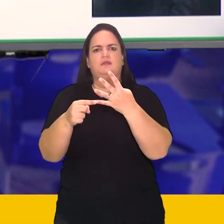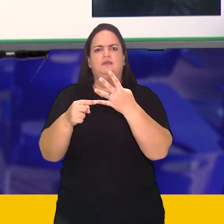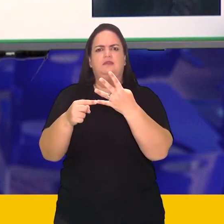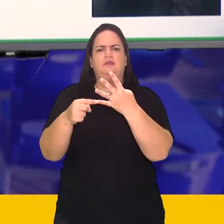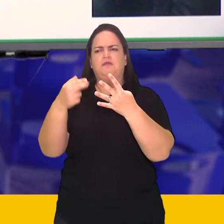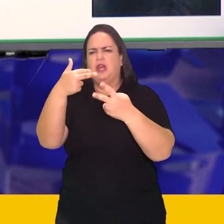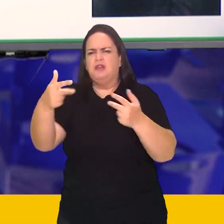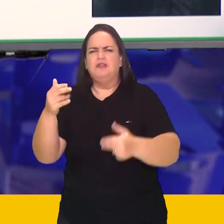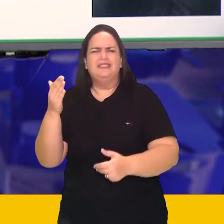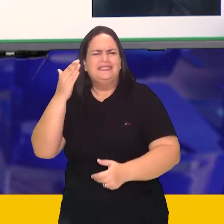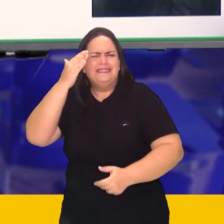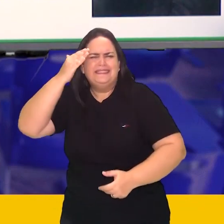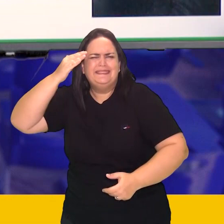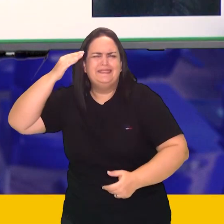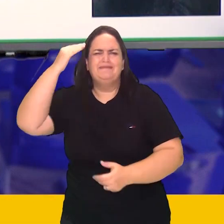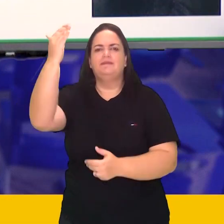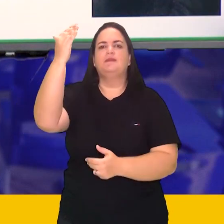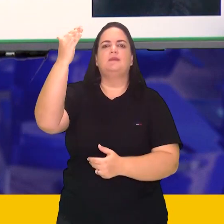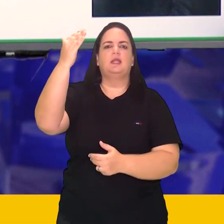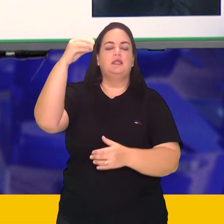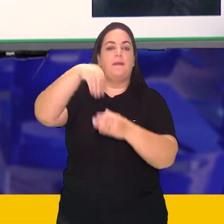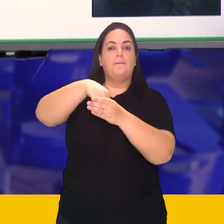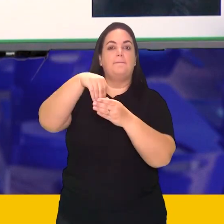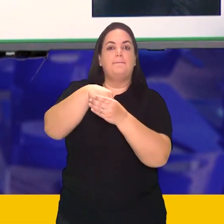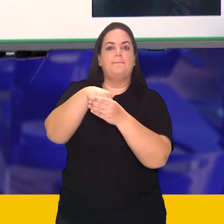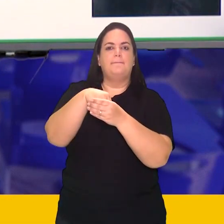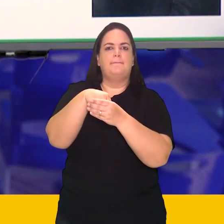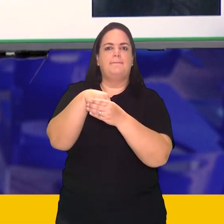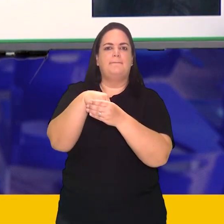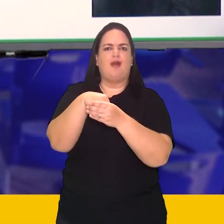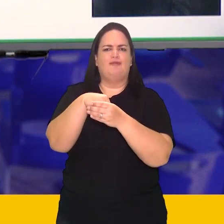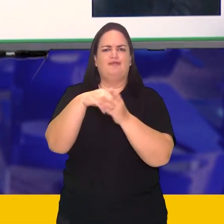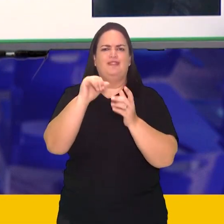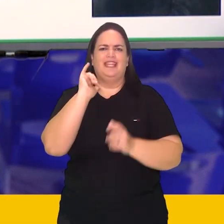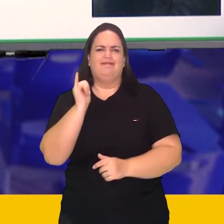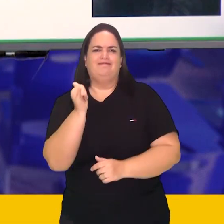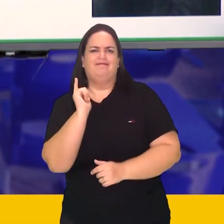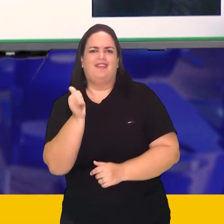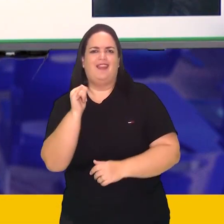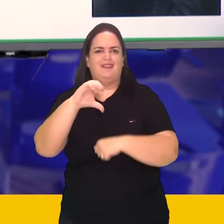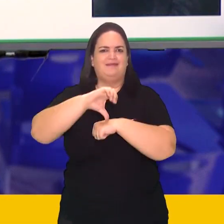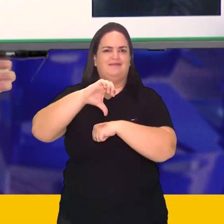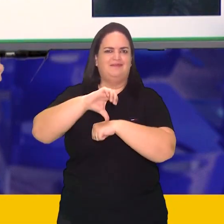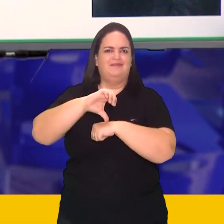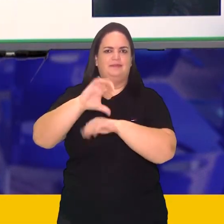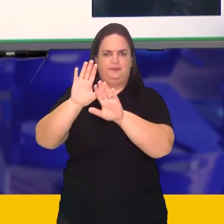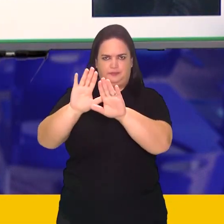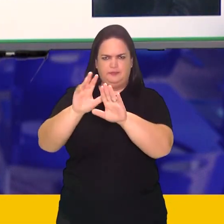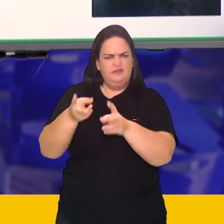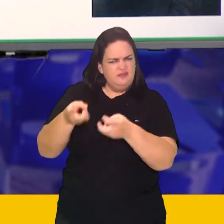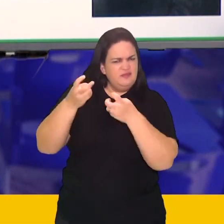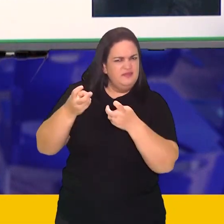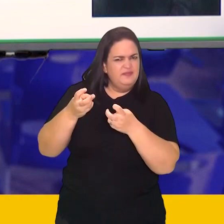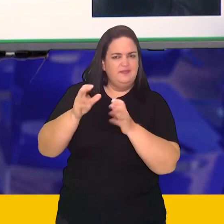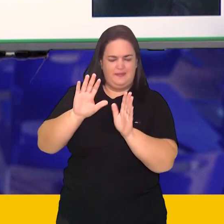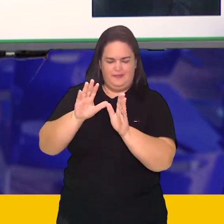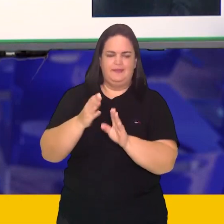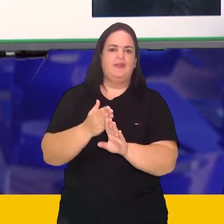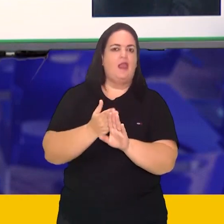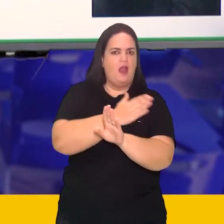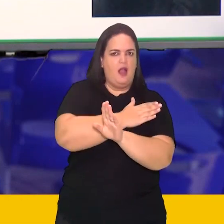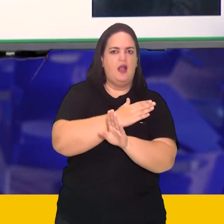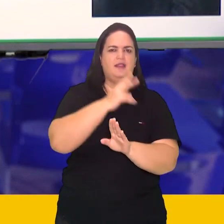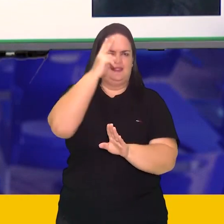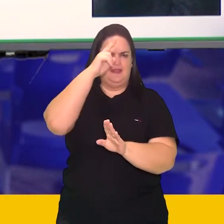fundamentais da narrativa de enigma. Você lembra quais são? Antes da gente continuar a correção, vamos